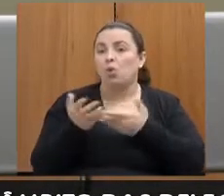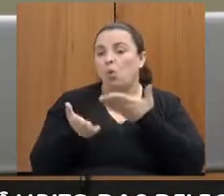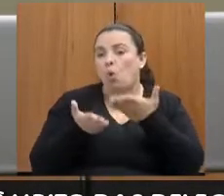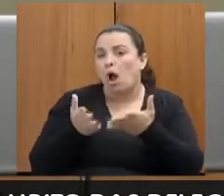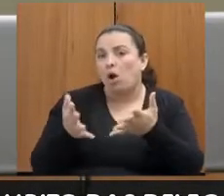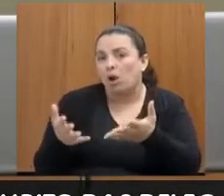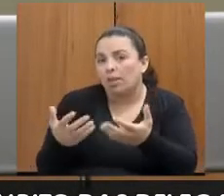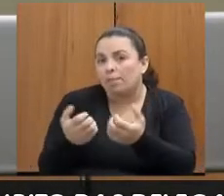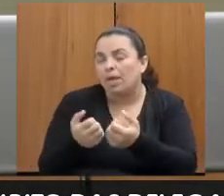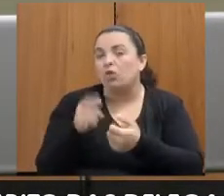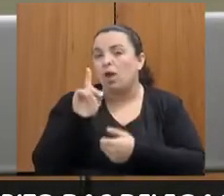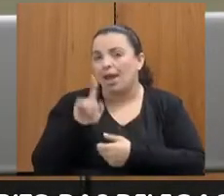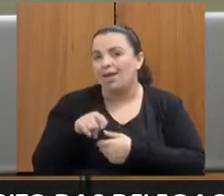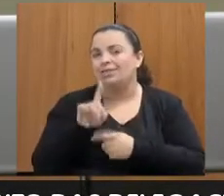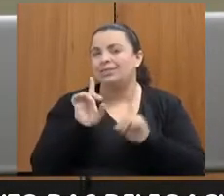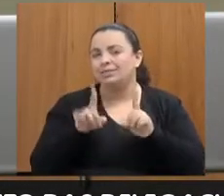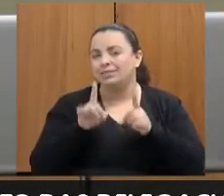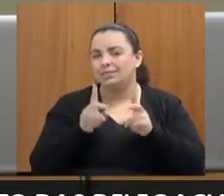sempre feito por mulher?